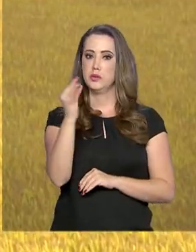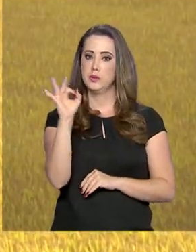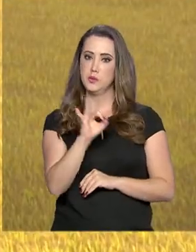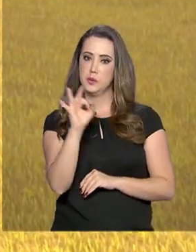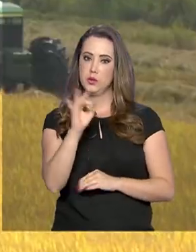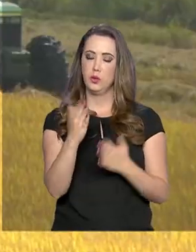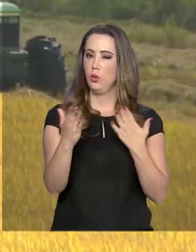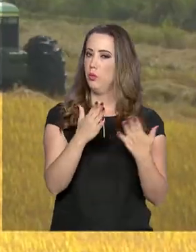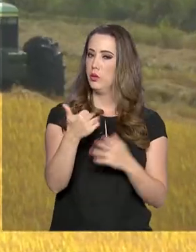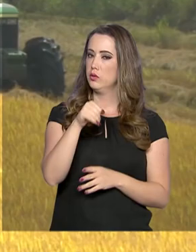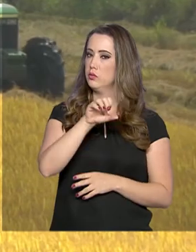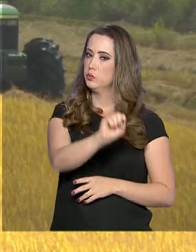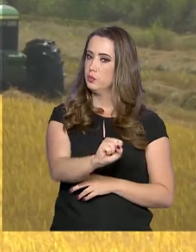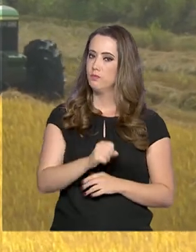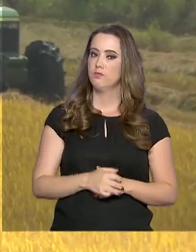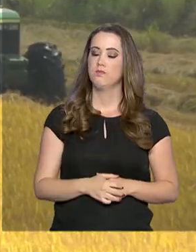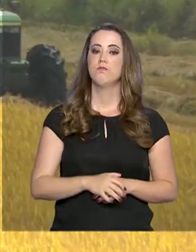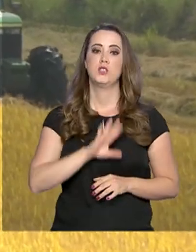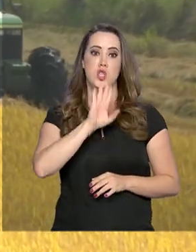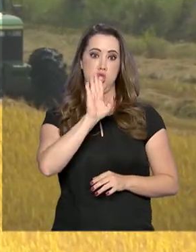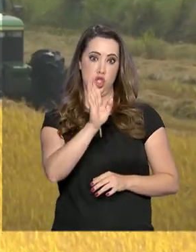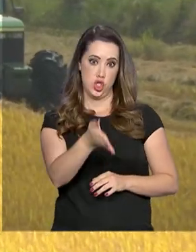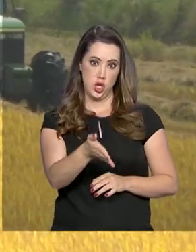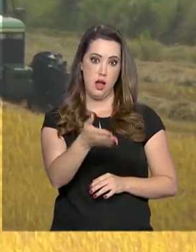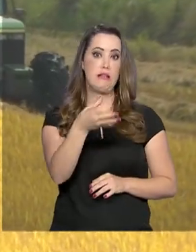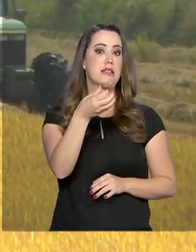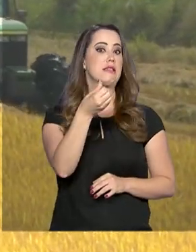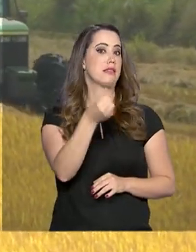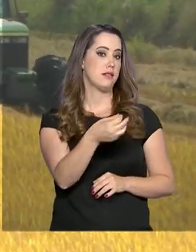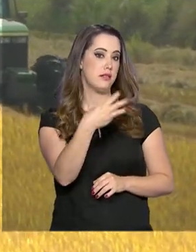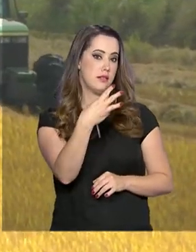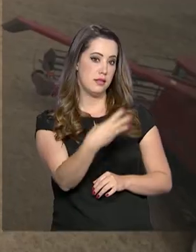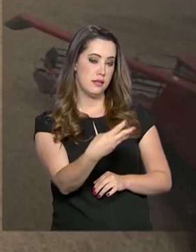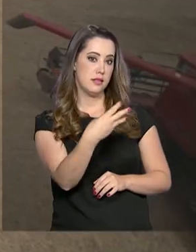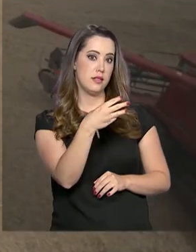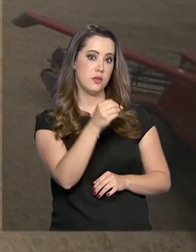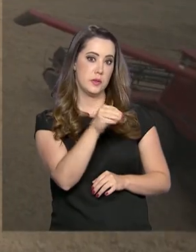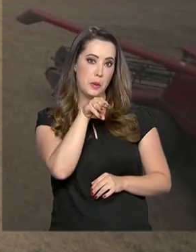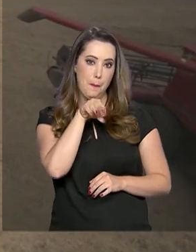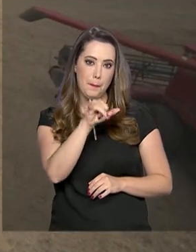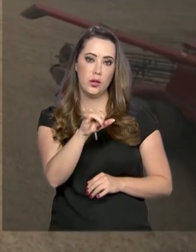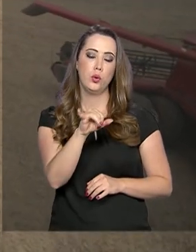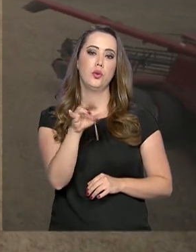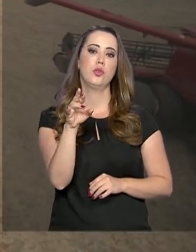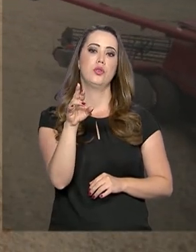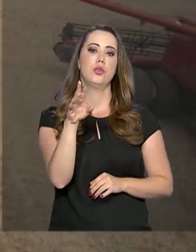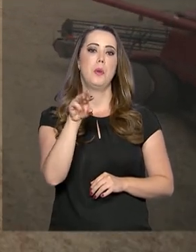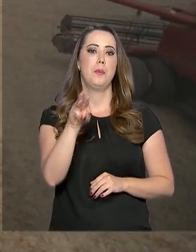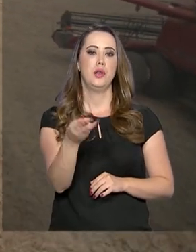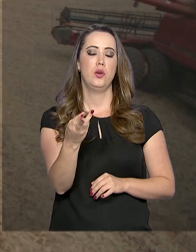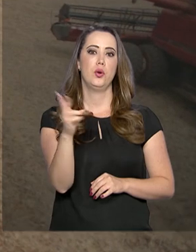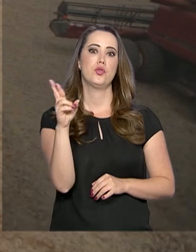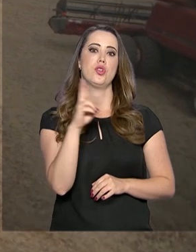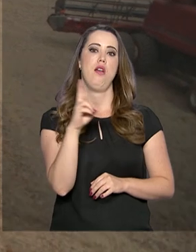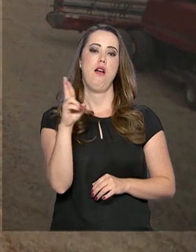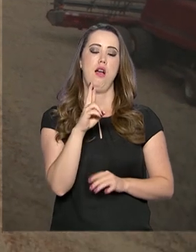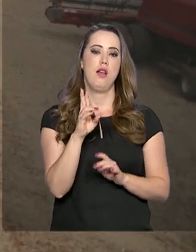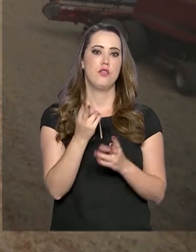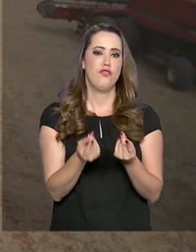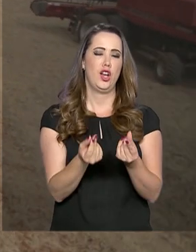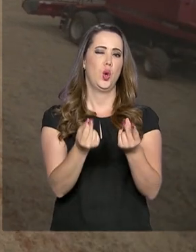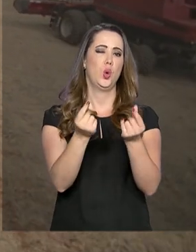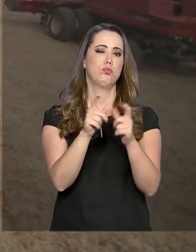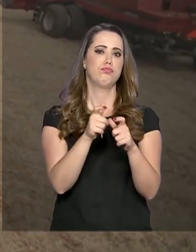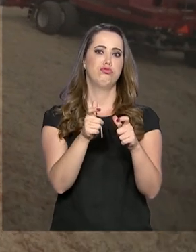% em relação a 2018. Foram 630 bilhões e 900 milhões de reais, maior